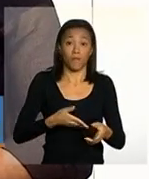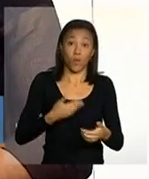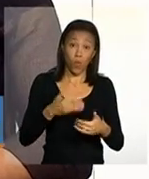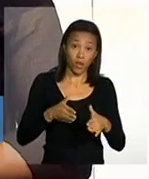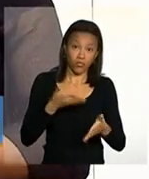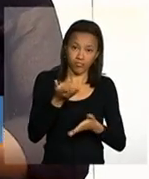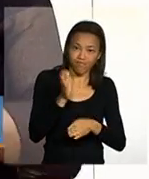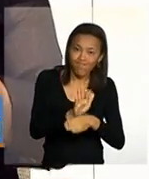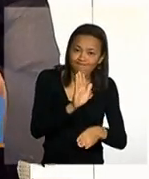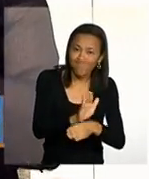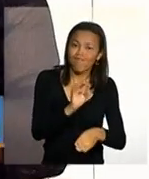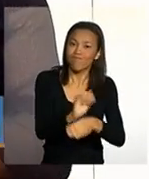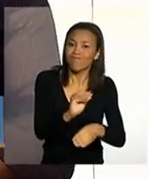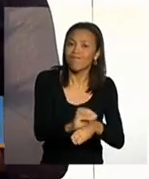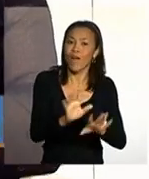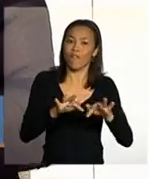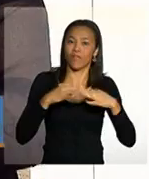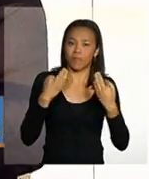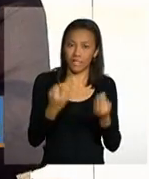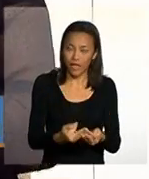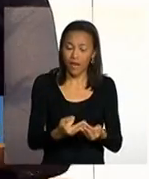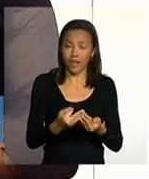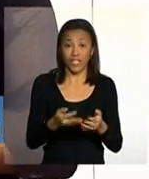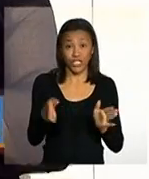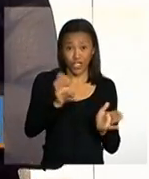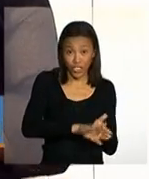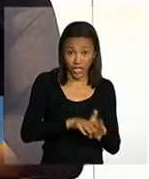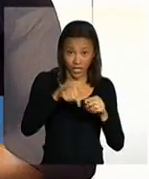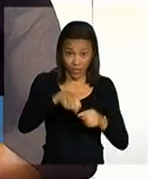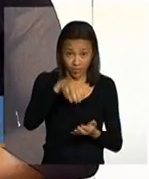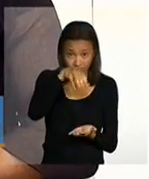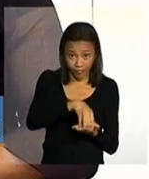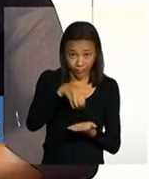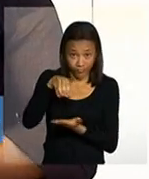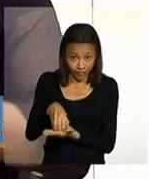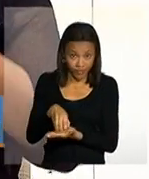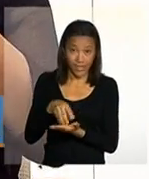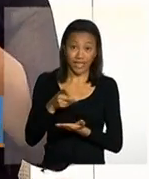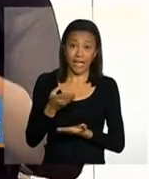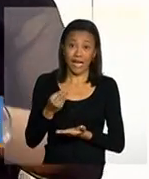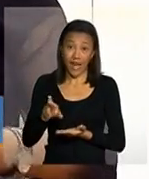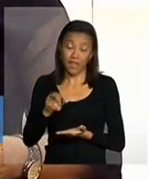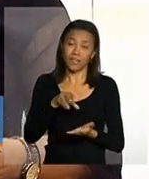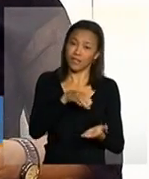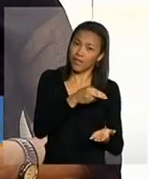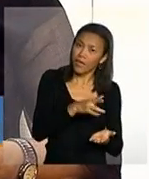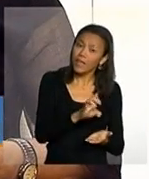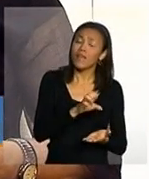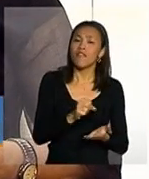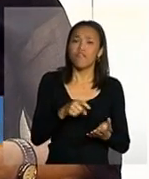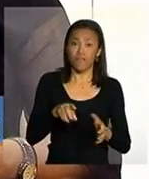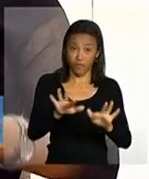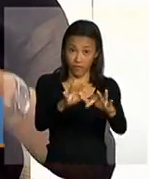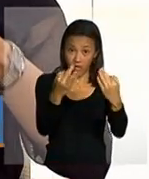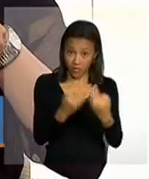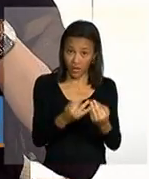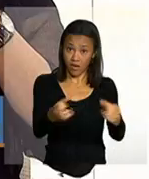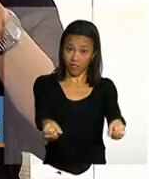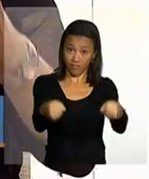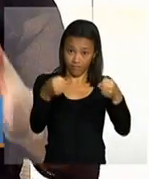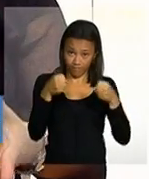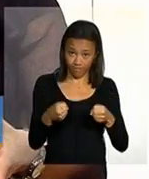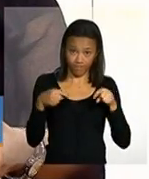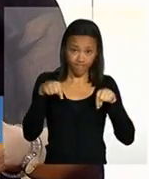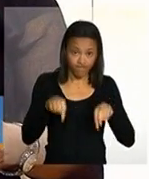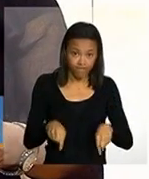familiar chegam nos CRAS e nos CREAS tanto famílias encaminhadas pela rede sócio-assistencial